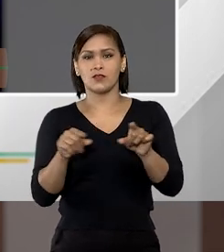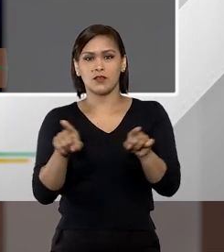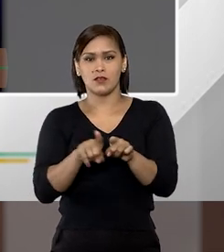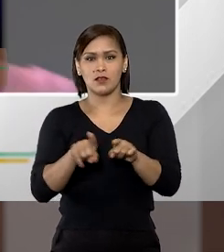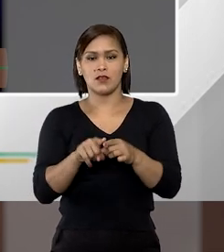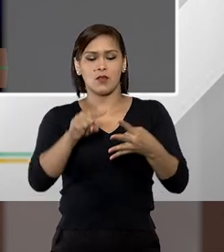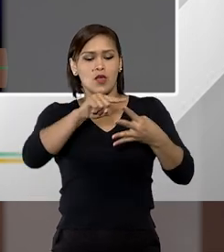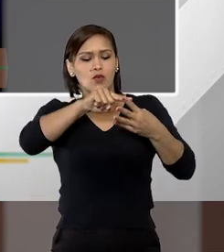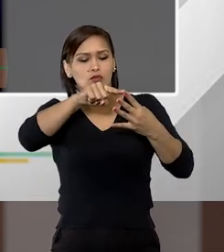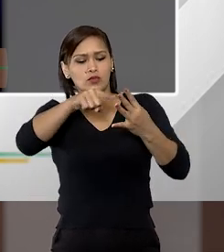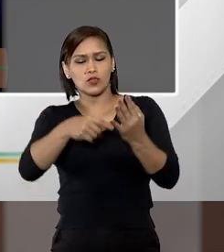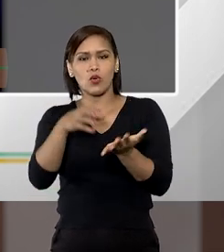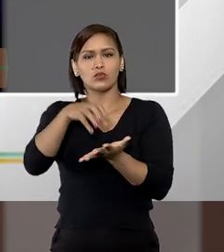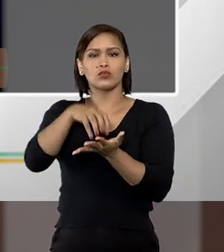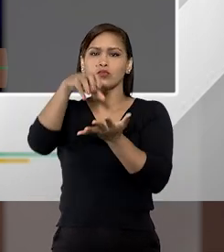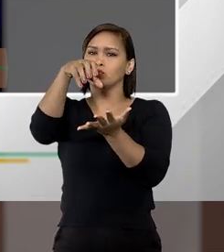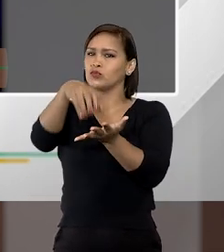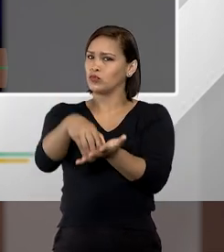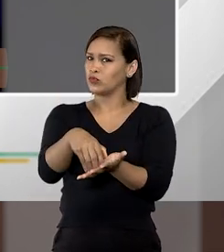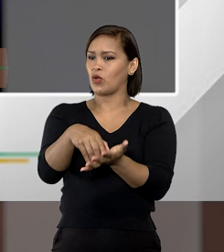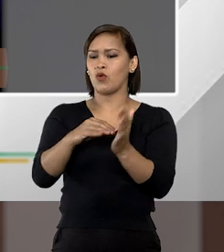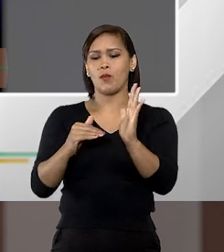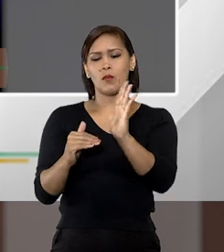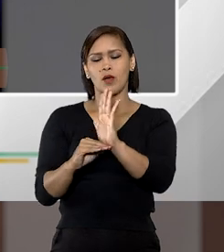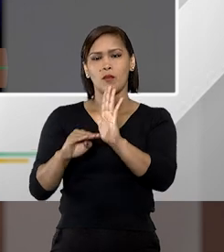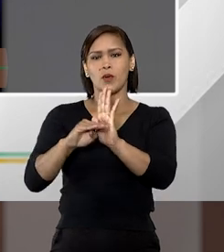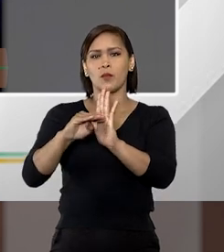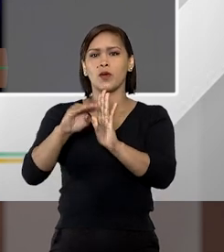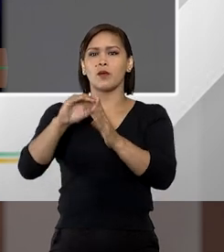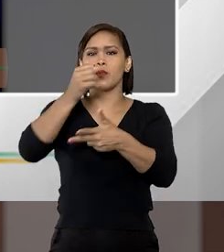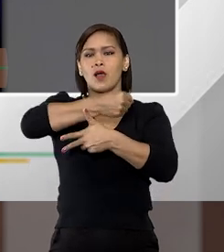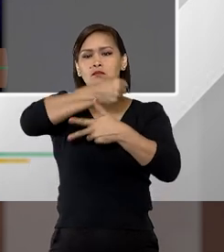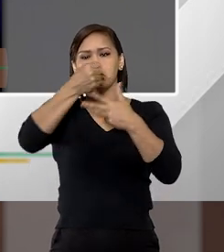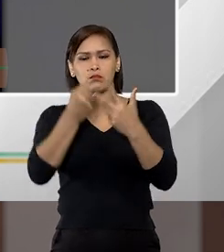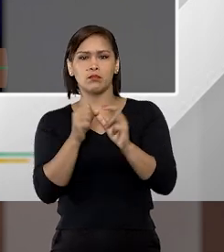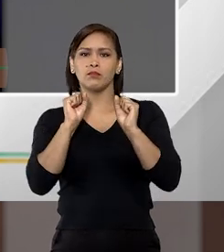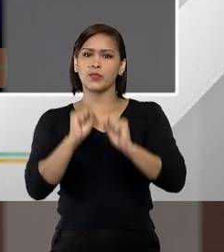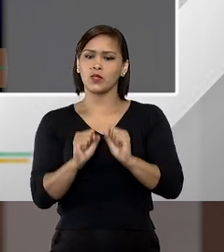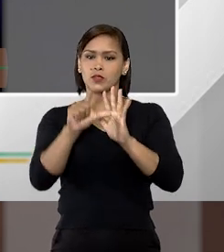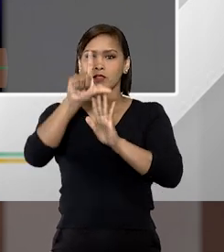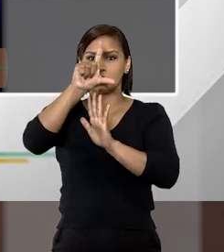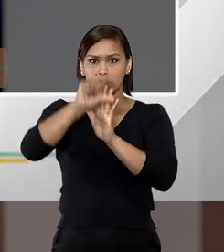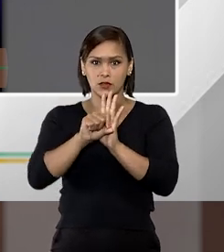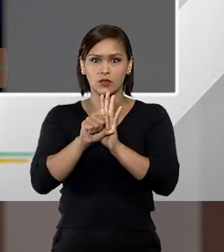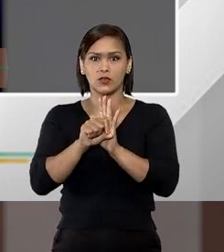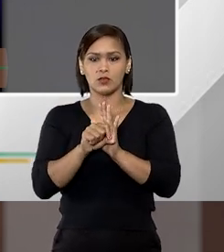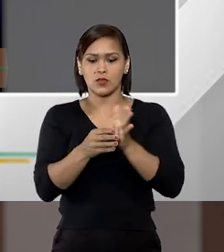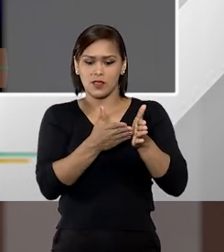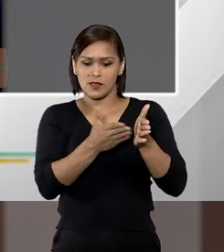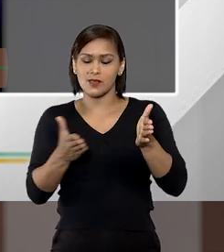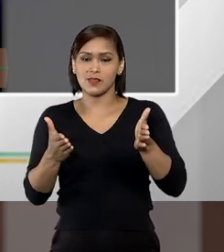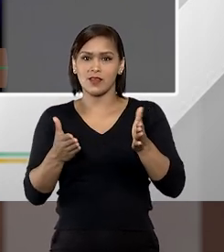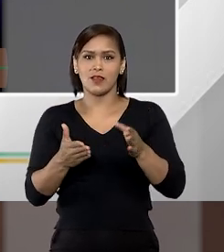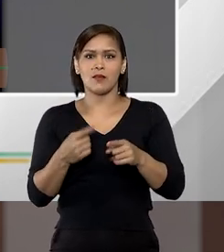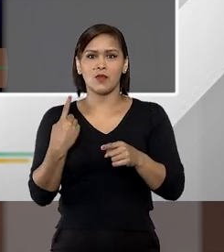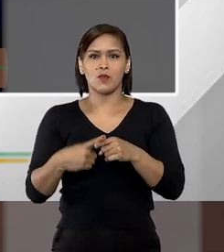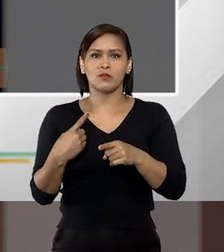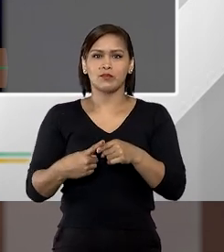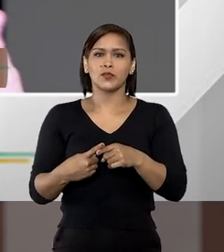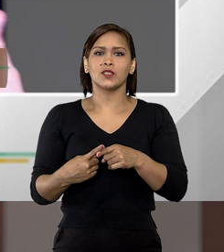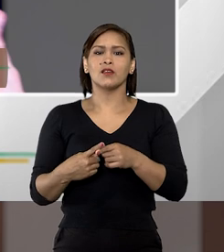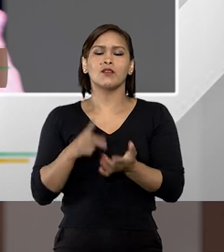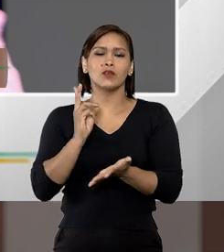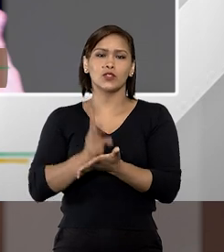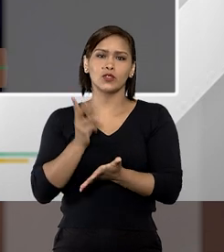entre todos os entes de todos os níveis possam adotar para que a gente possa reduzir esse tempo, está entendendo? Porque, senão,